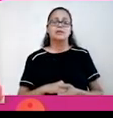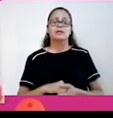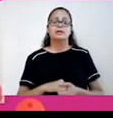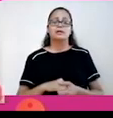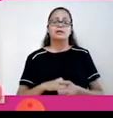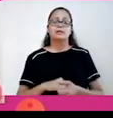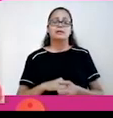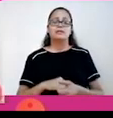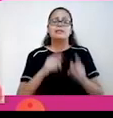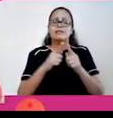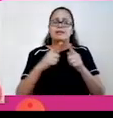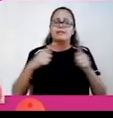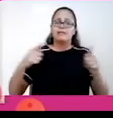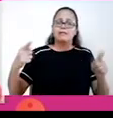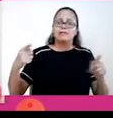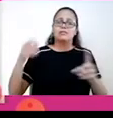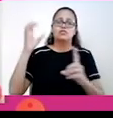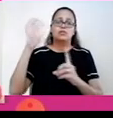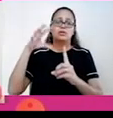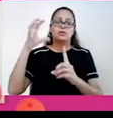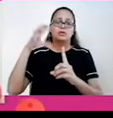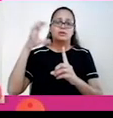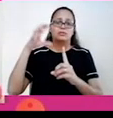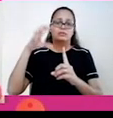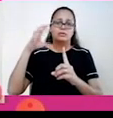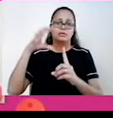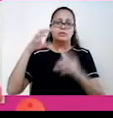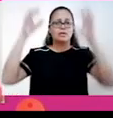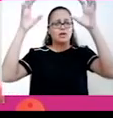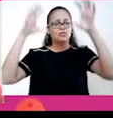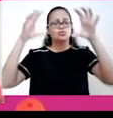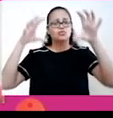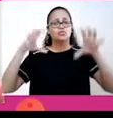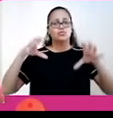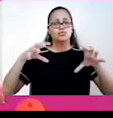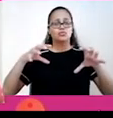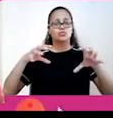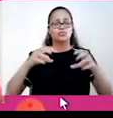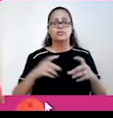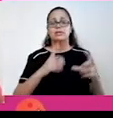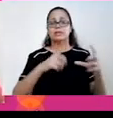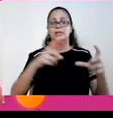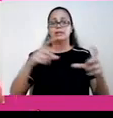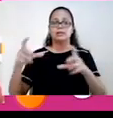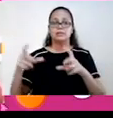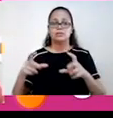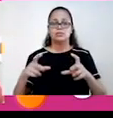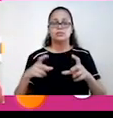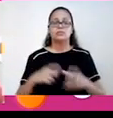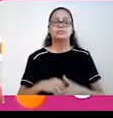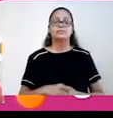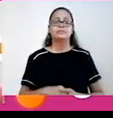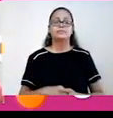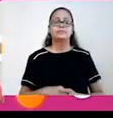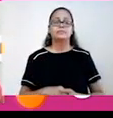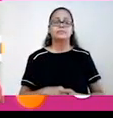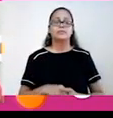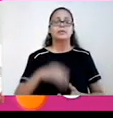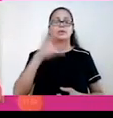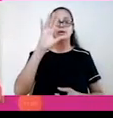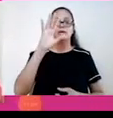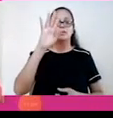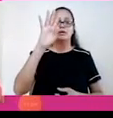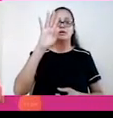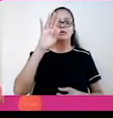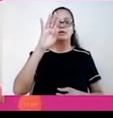ar, elas têm grande influência sobre a precipitação, ou seja, sobre a chuva na região onde elas atuam. Olha só